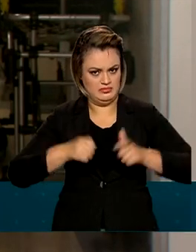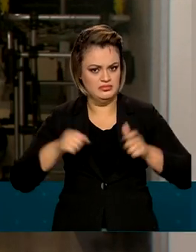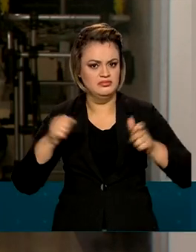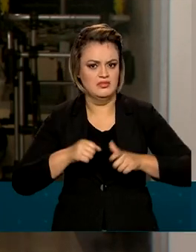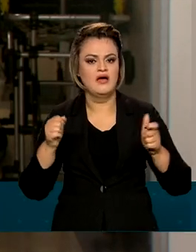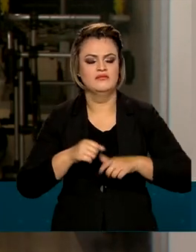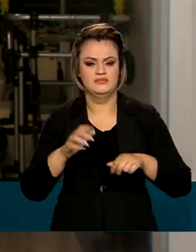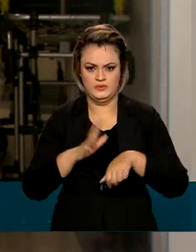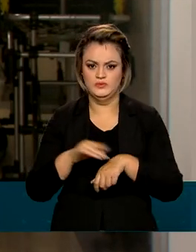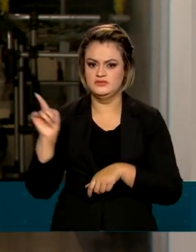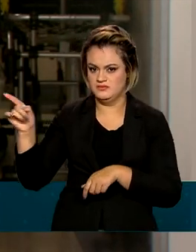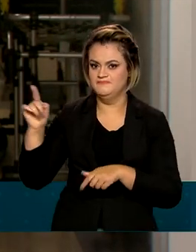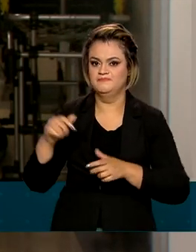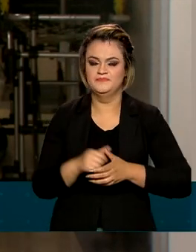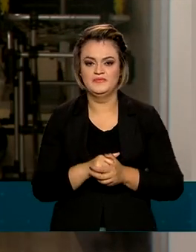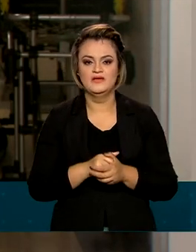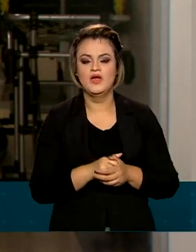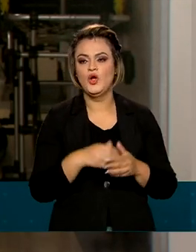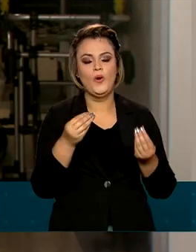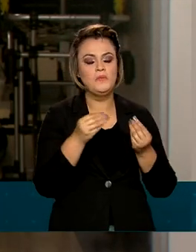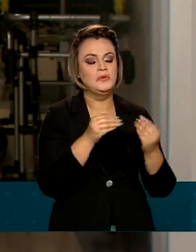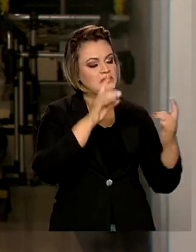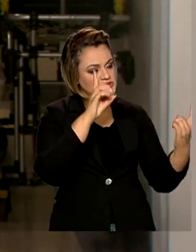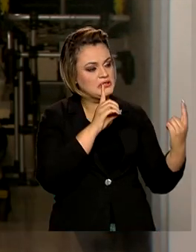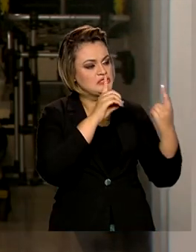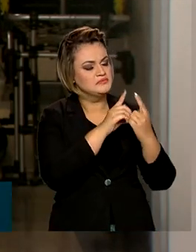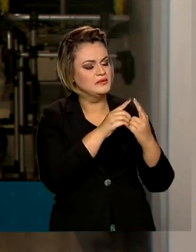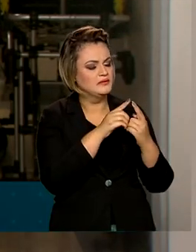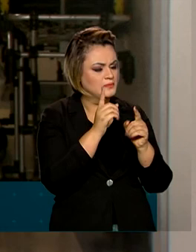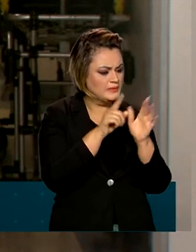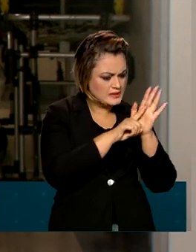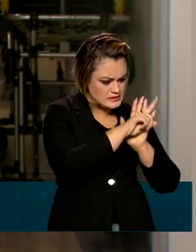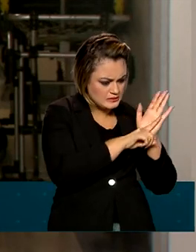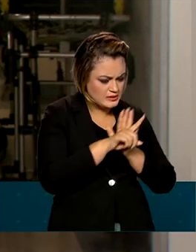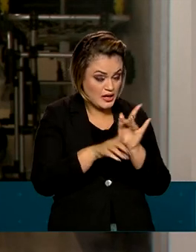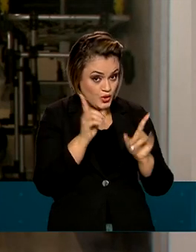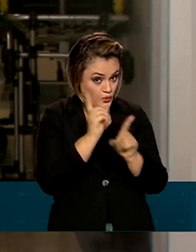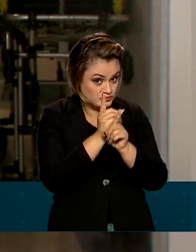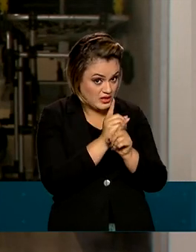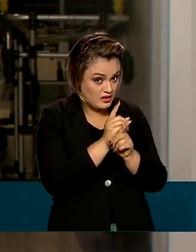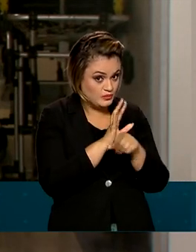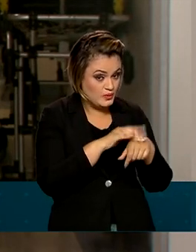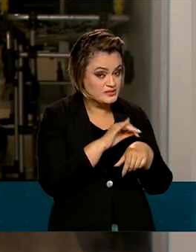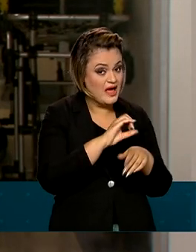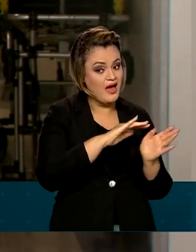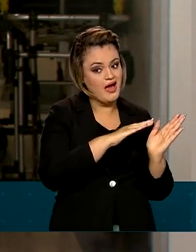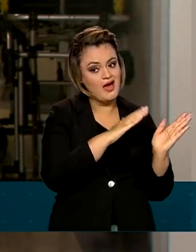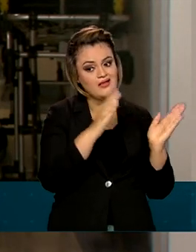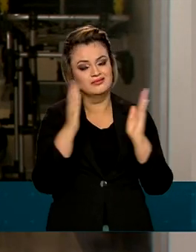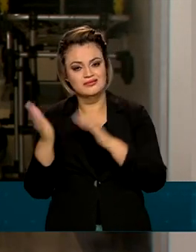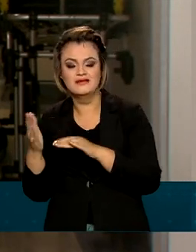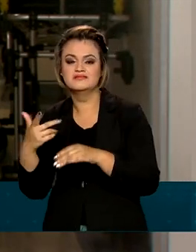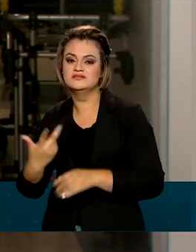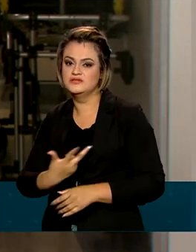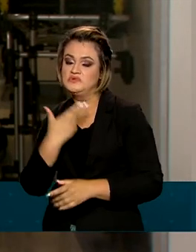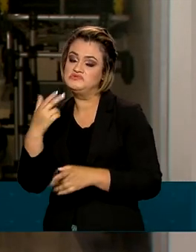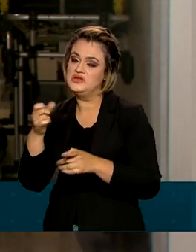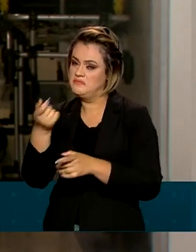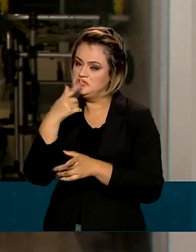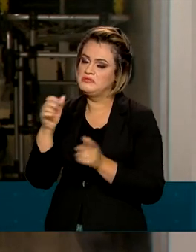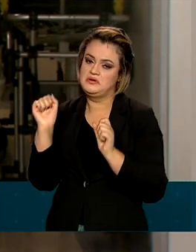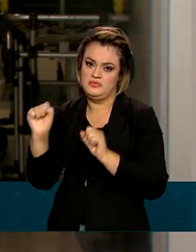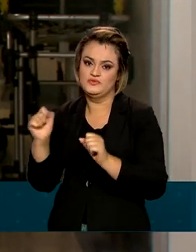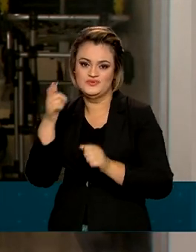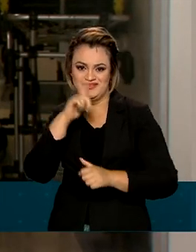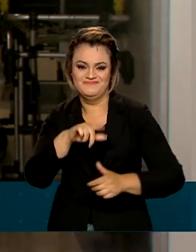a insuficiência cardíaca, desde consultas para detecção e controle da doença, até cirurgias e medicamentos.